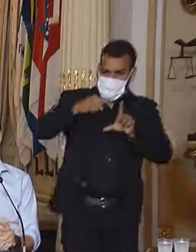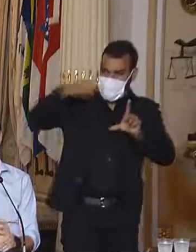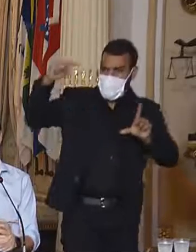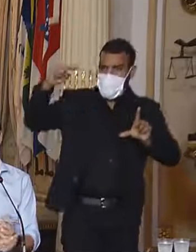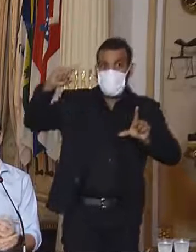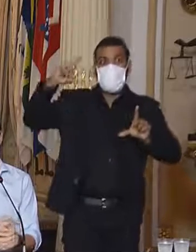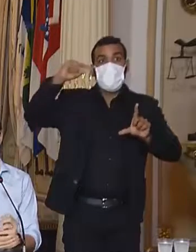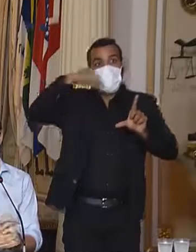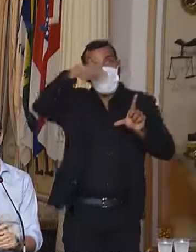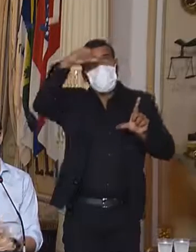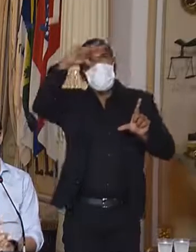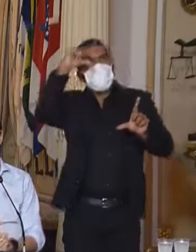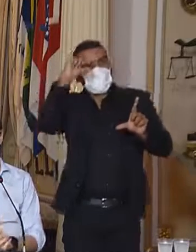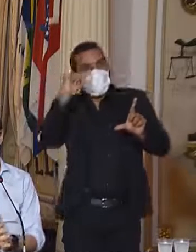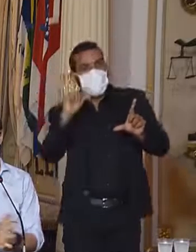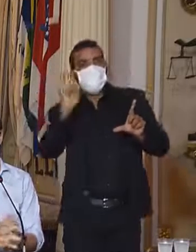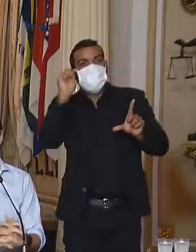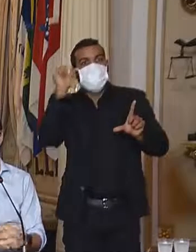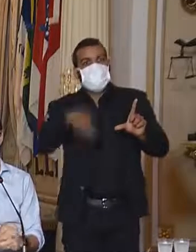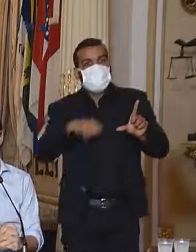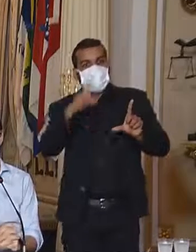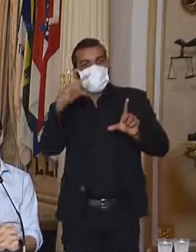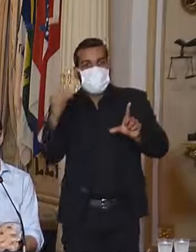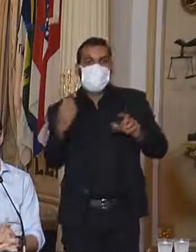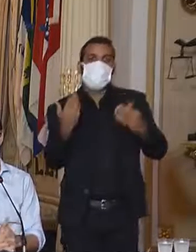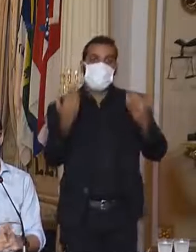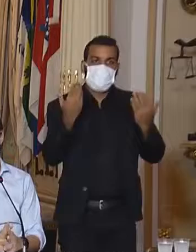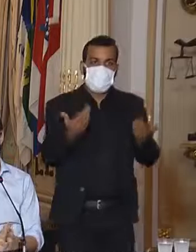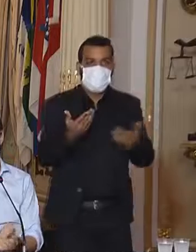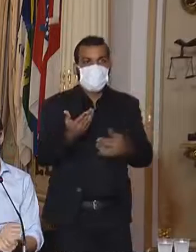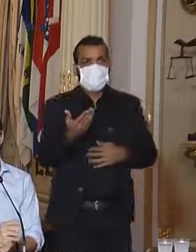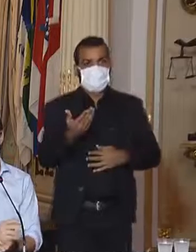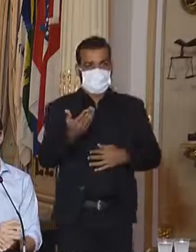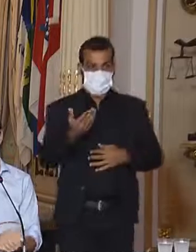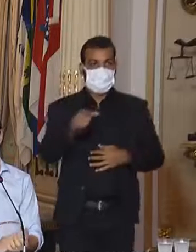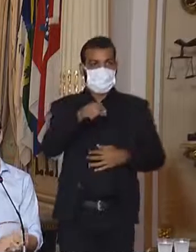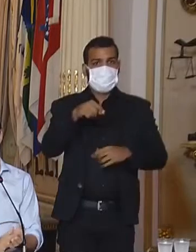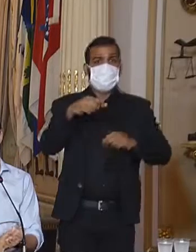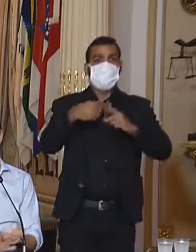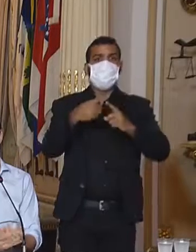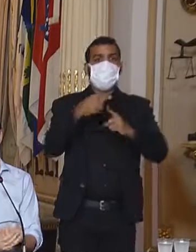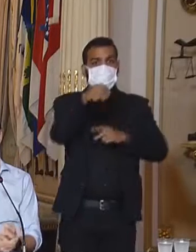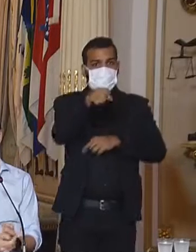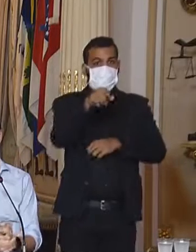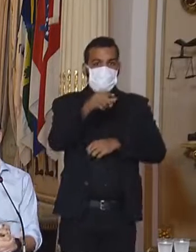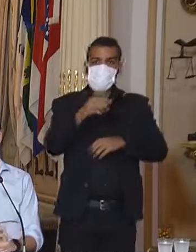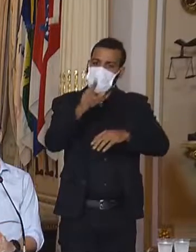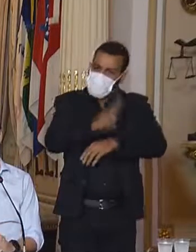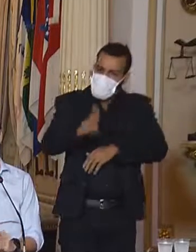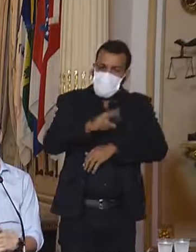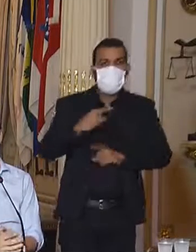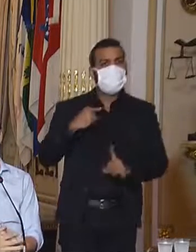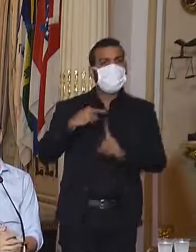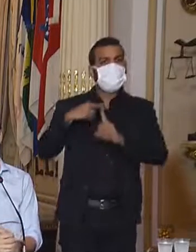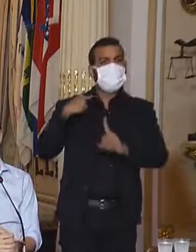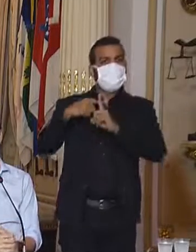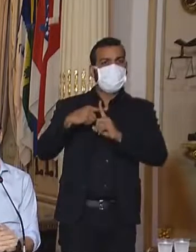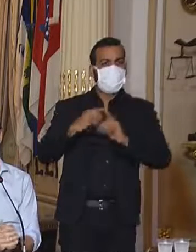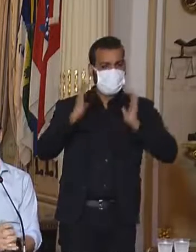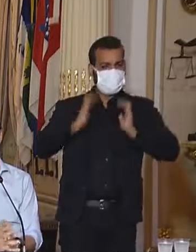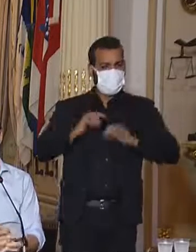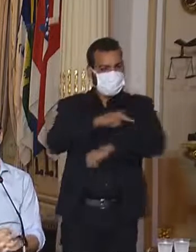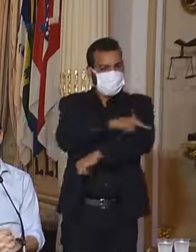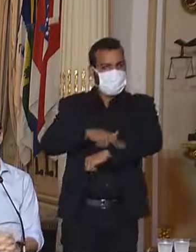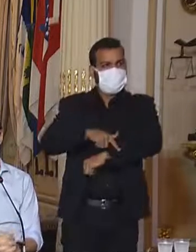mais expressiva tanto quanto você tenha a adesão a essas práticas positivas de educação